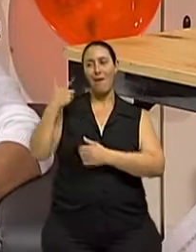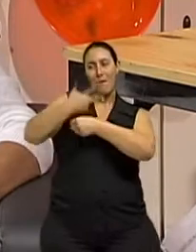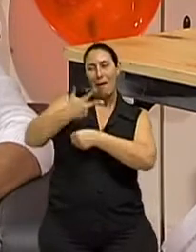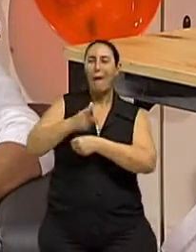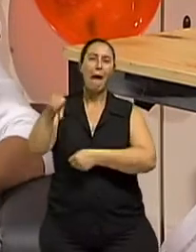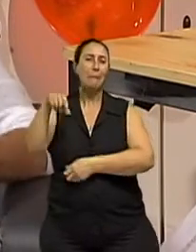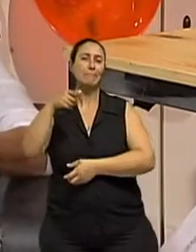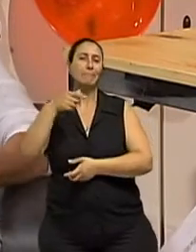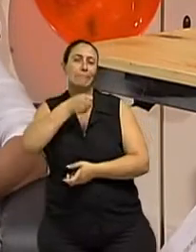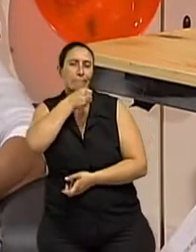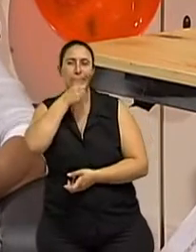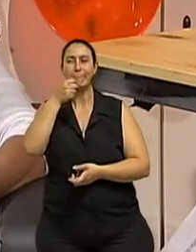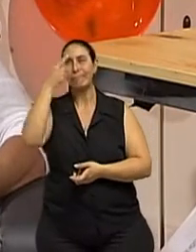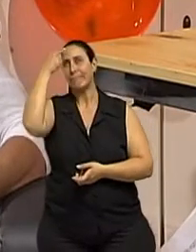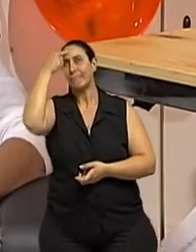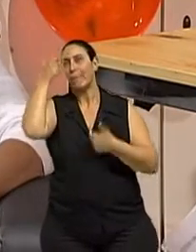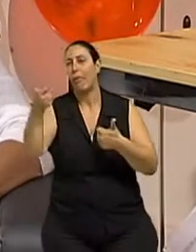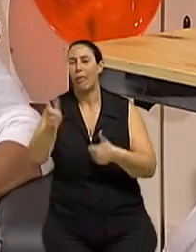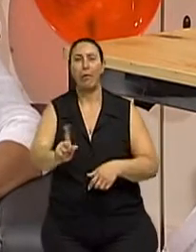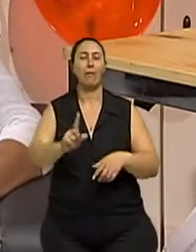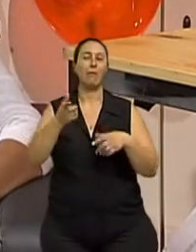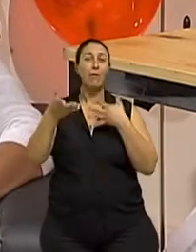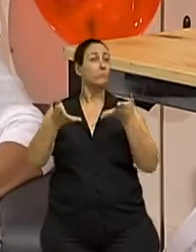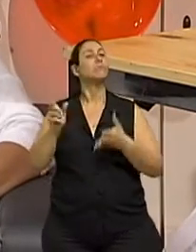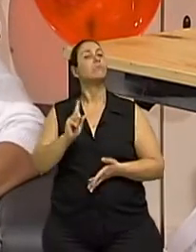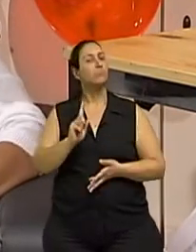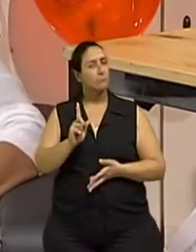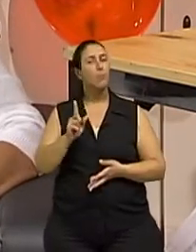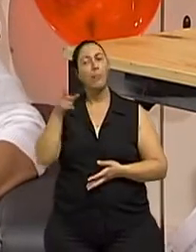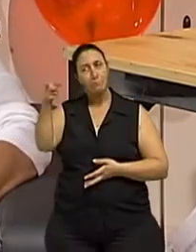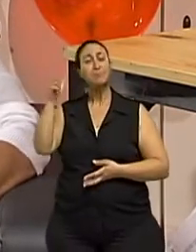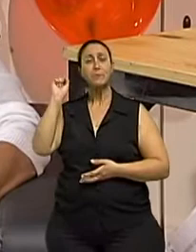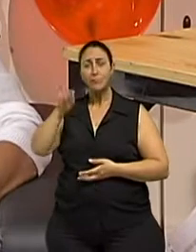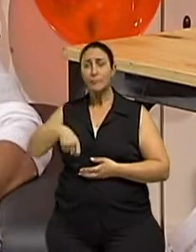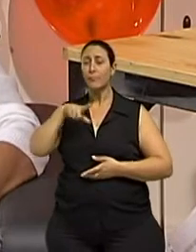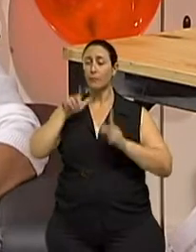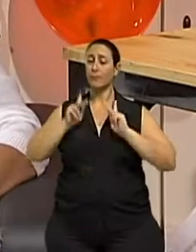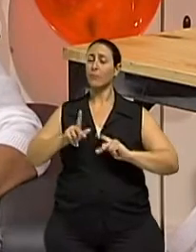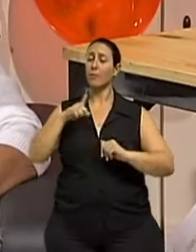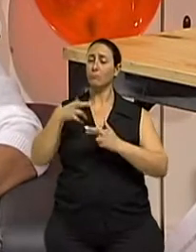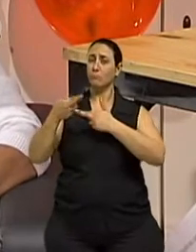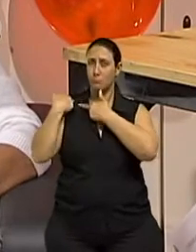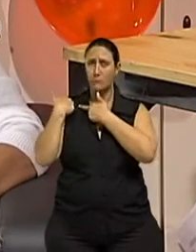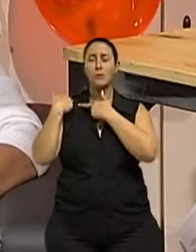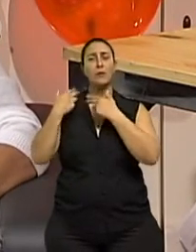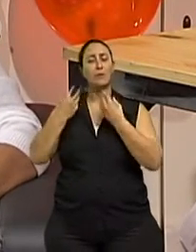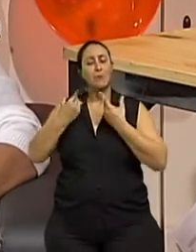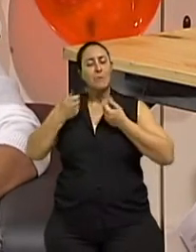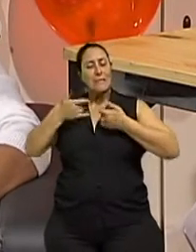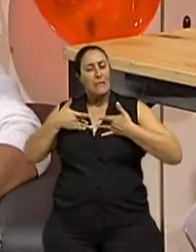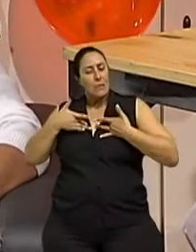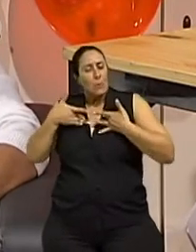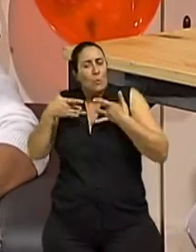pouco mais de tempo para doar-se. Esse doar-se, nós chamamos na literatura psicológica,